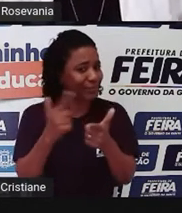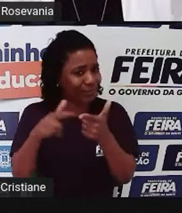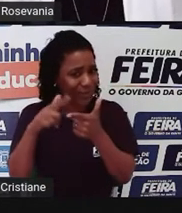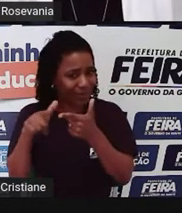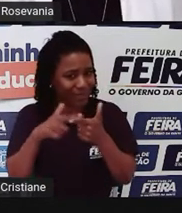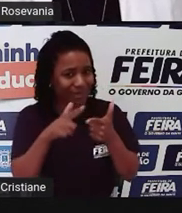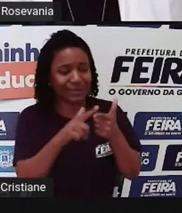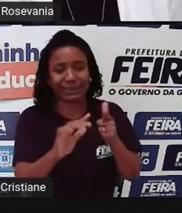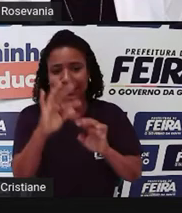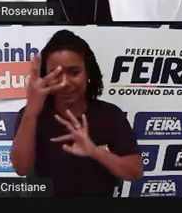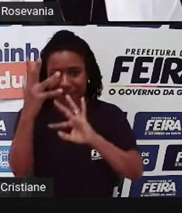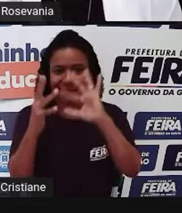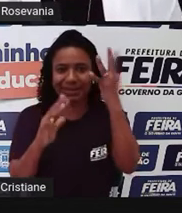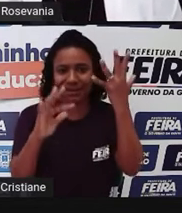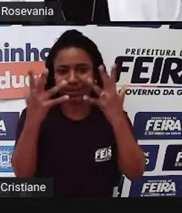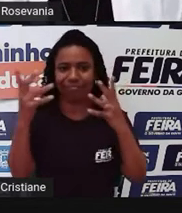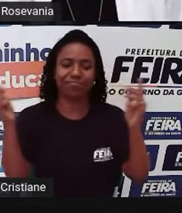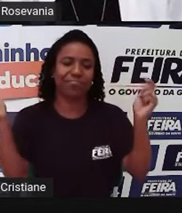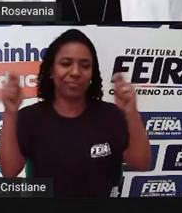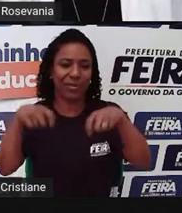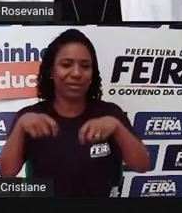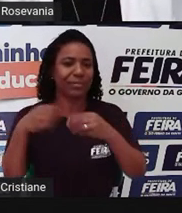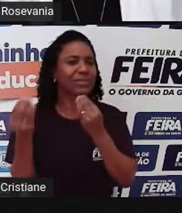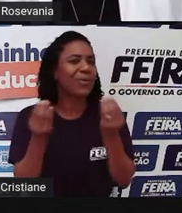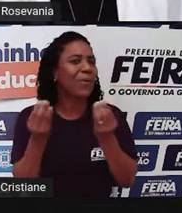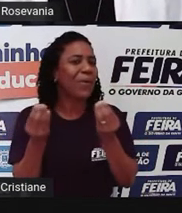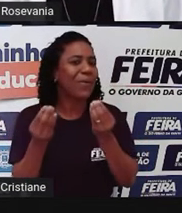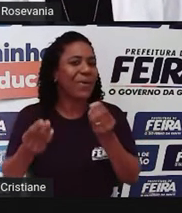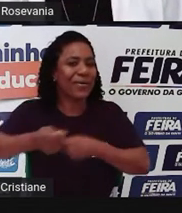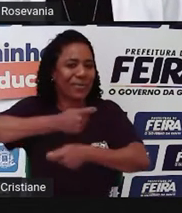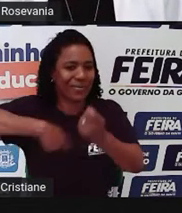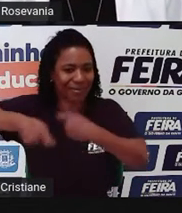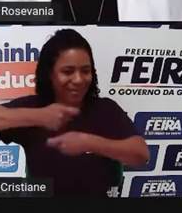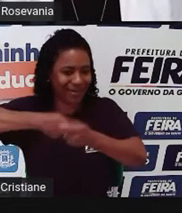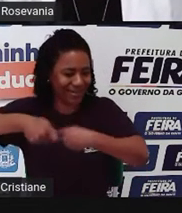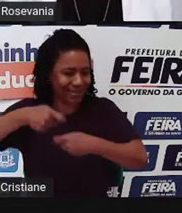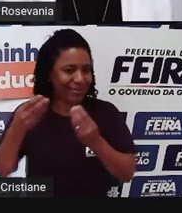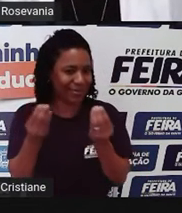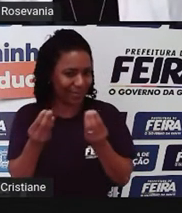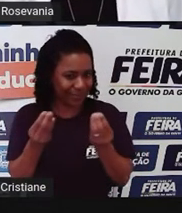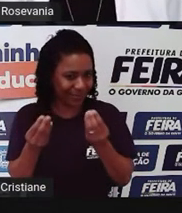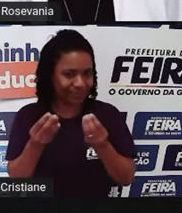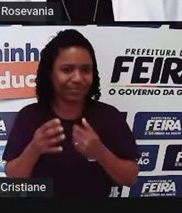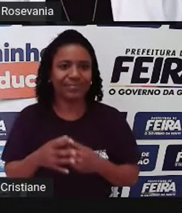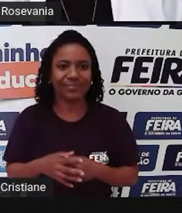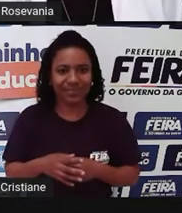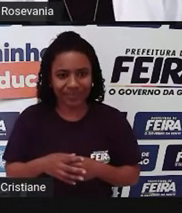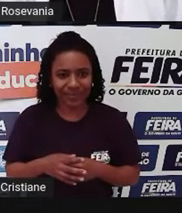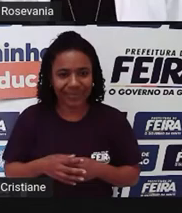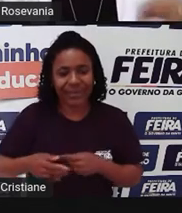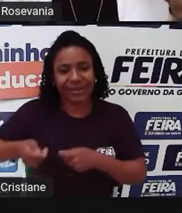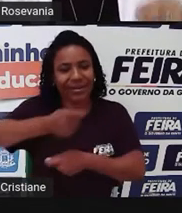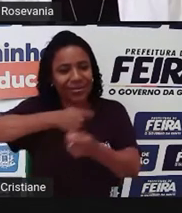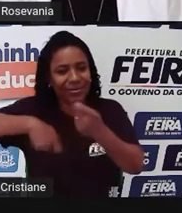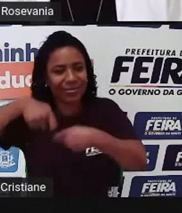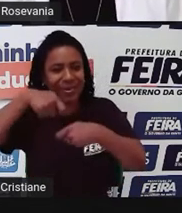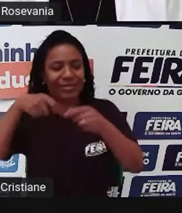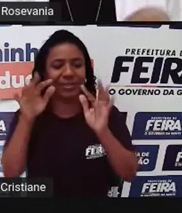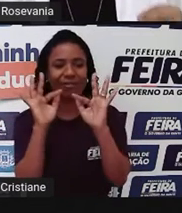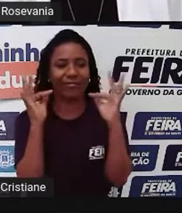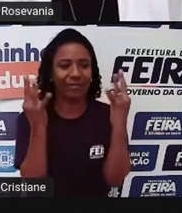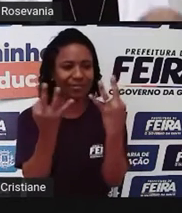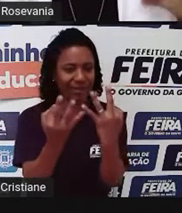bora entender primeiro o que é esse comércio independente. Essa forma de comércio, também conhecida como comércio familiar, é